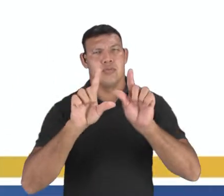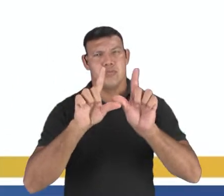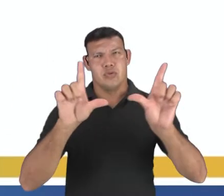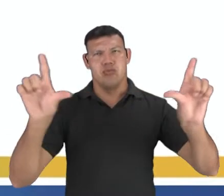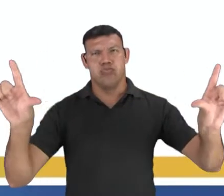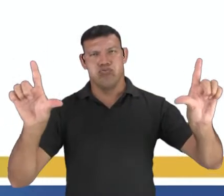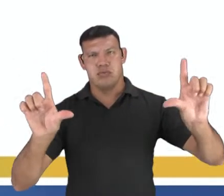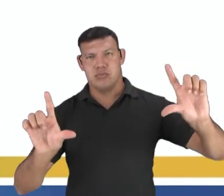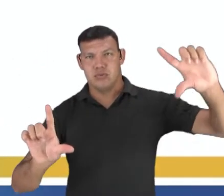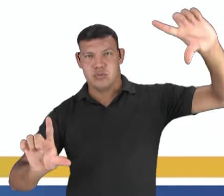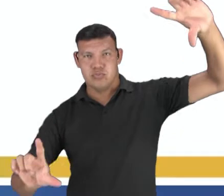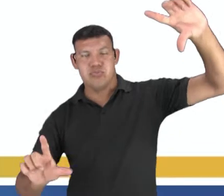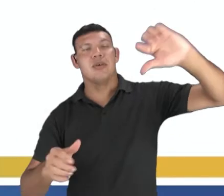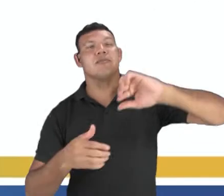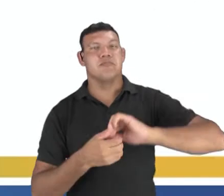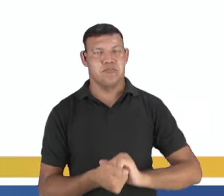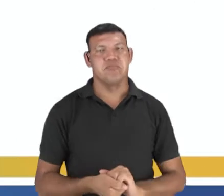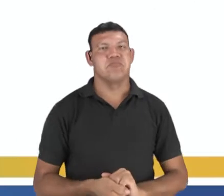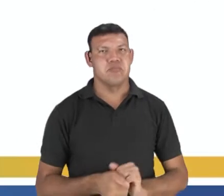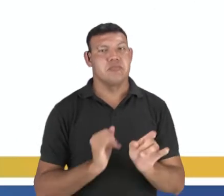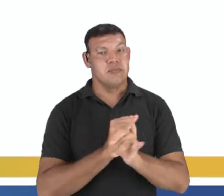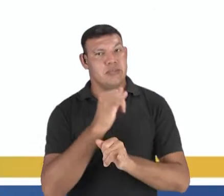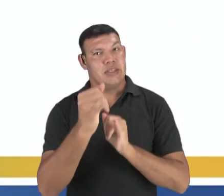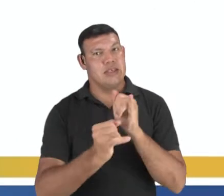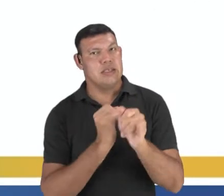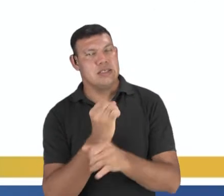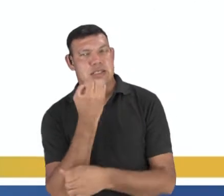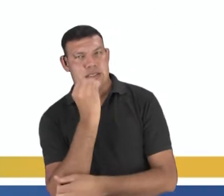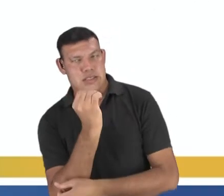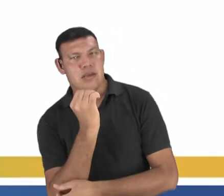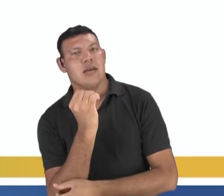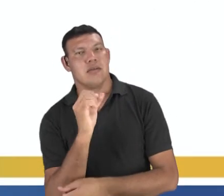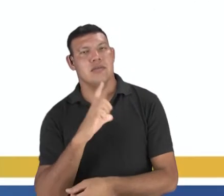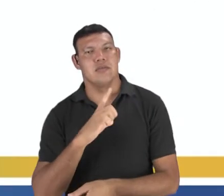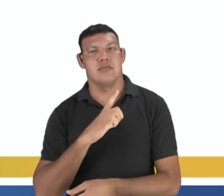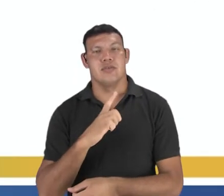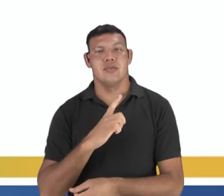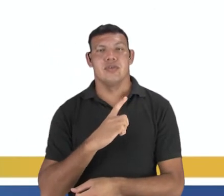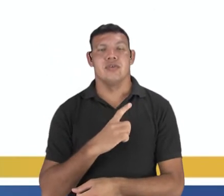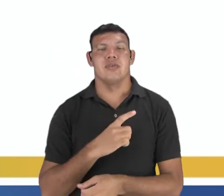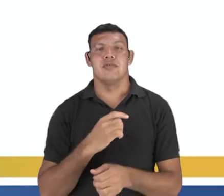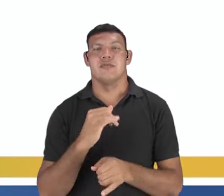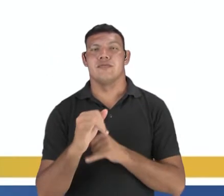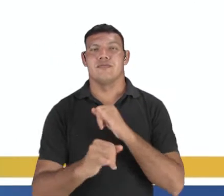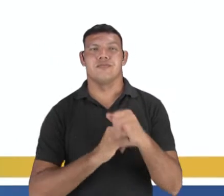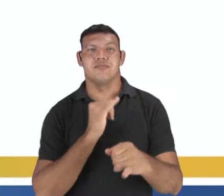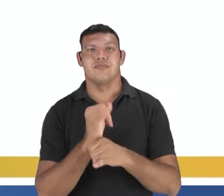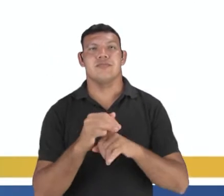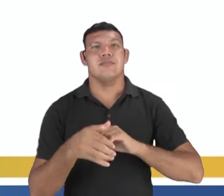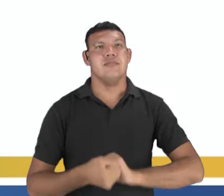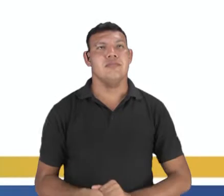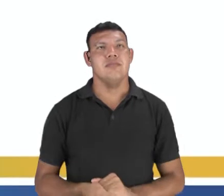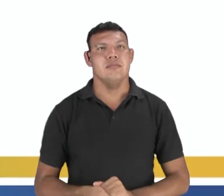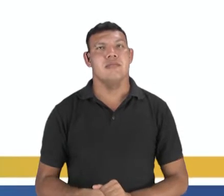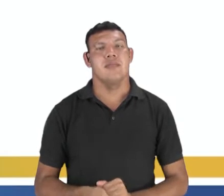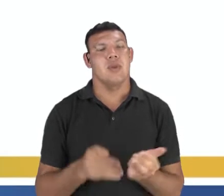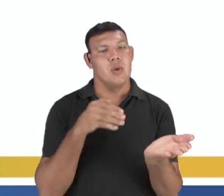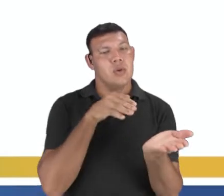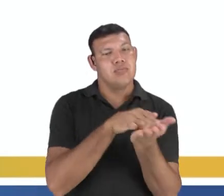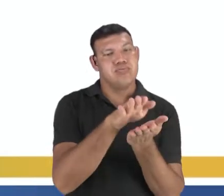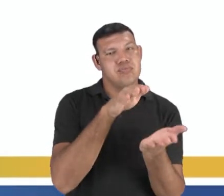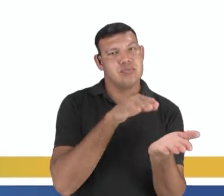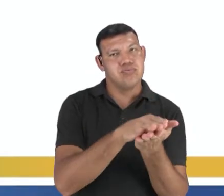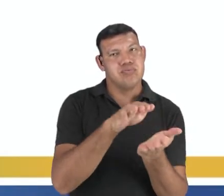acessar e ampliar para ver os detalhes dessa imagem na internet se você tiver acesso, tá bom? A imprensa de